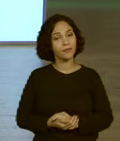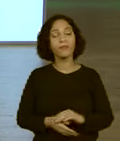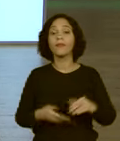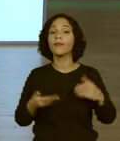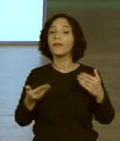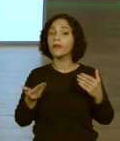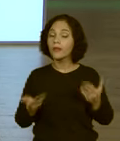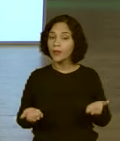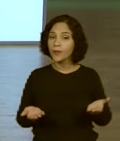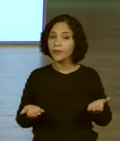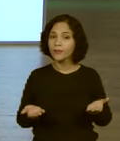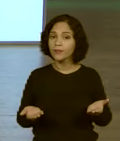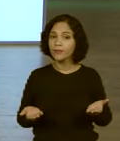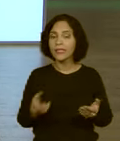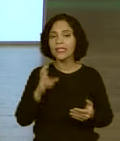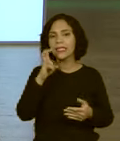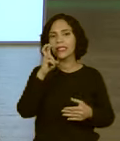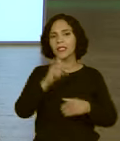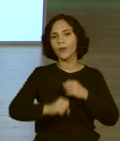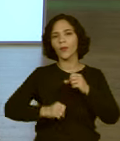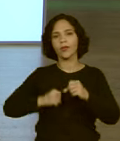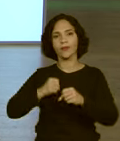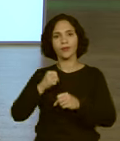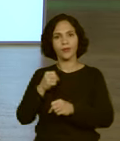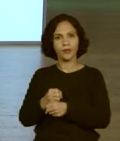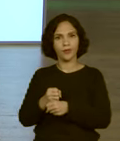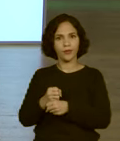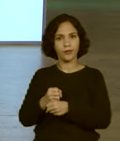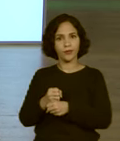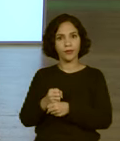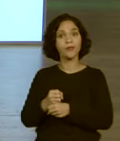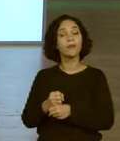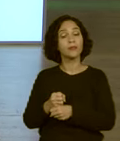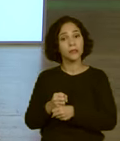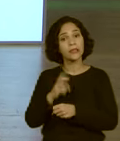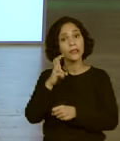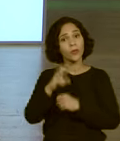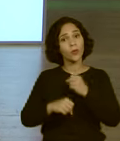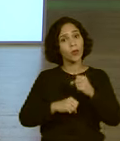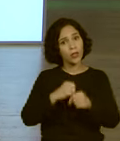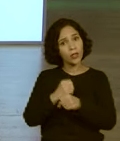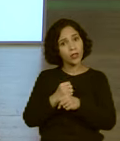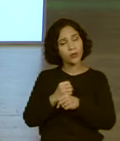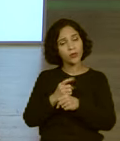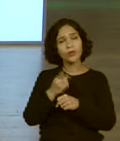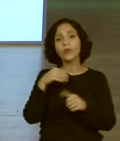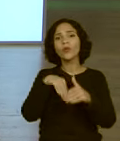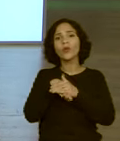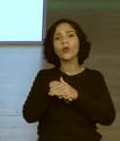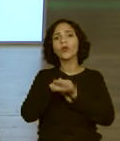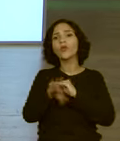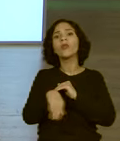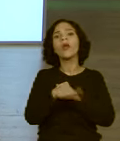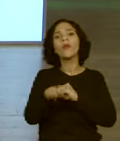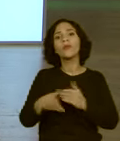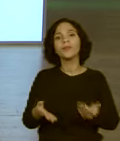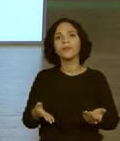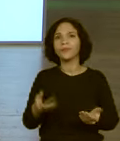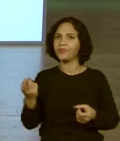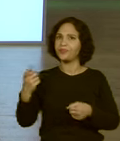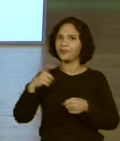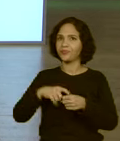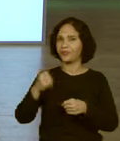Gente, e aí, em cinco anos? Em cinco anos, a gente vai ter, ó... Opa, de novo,